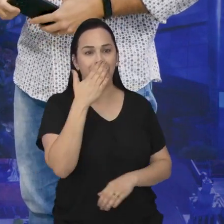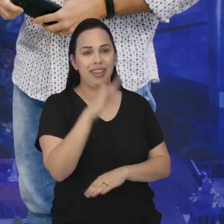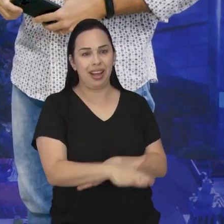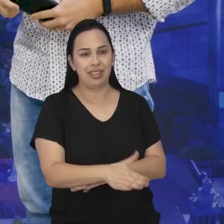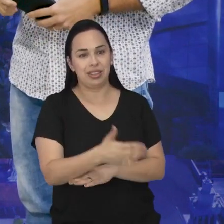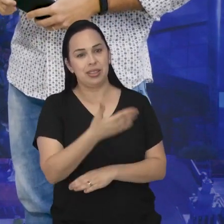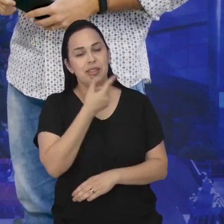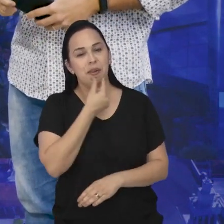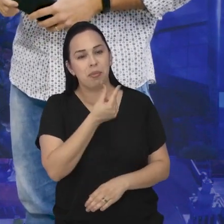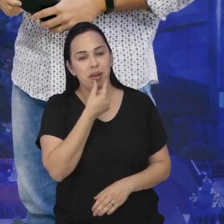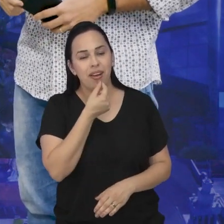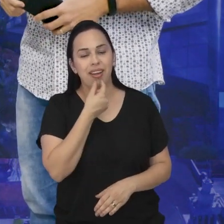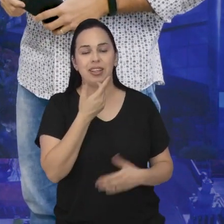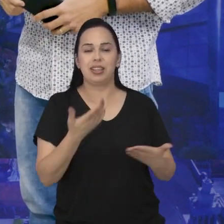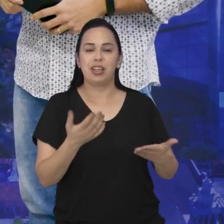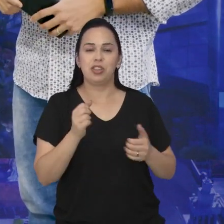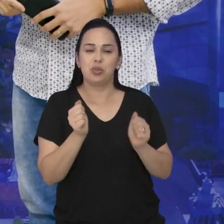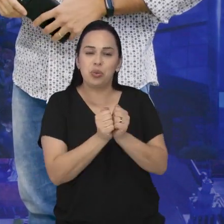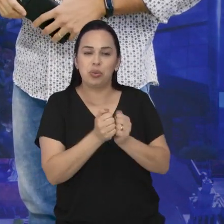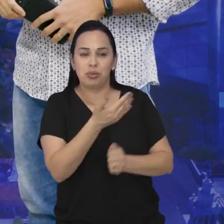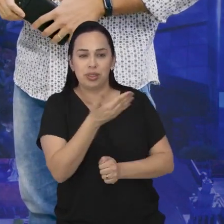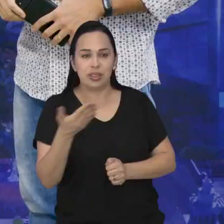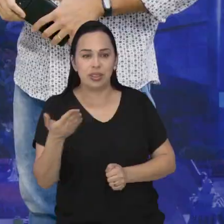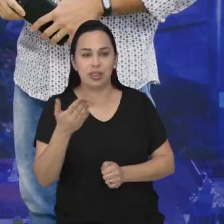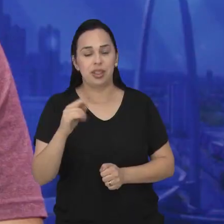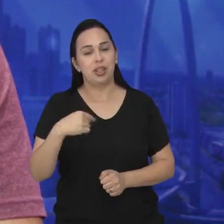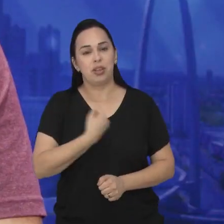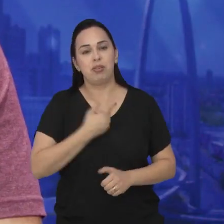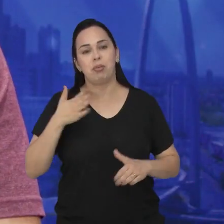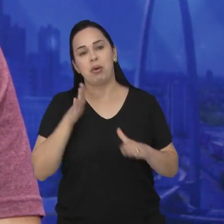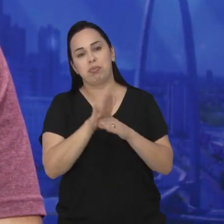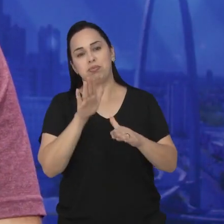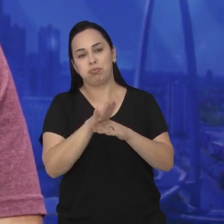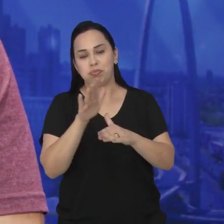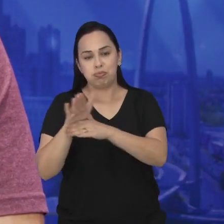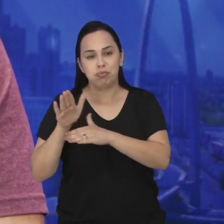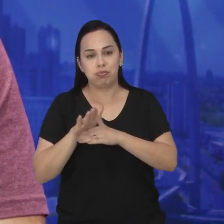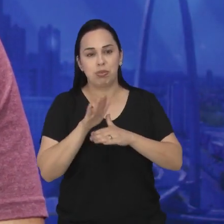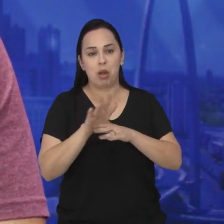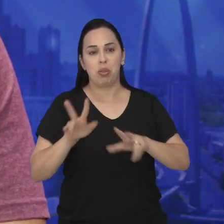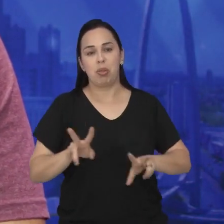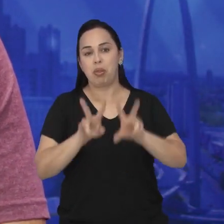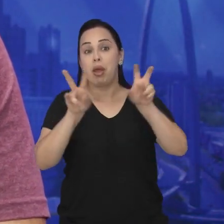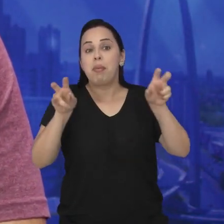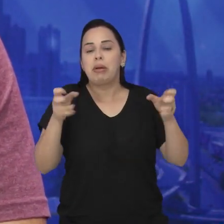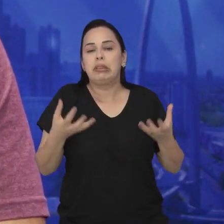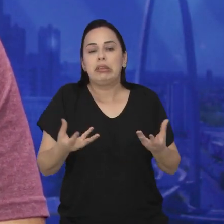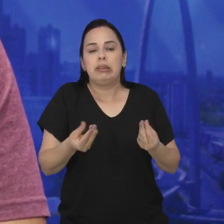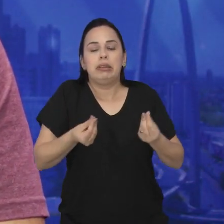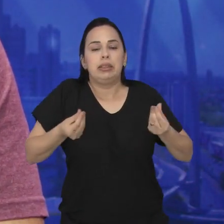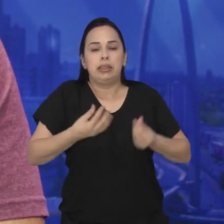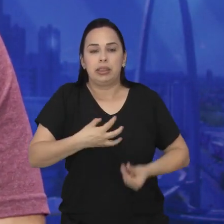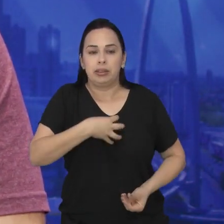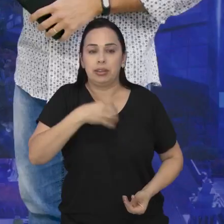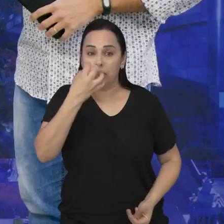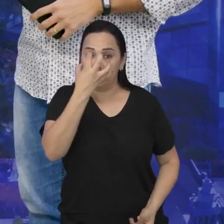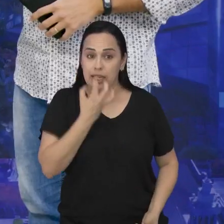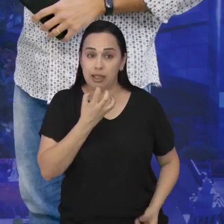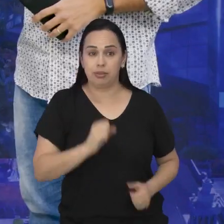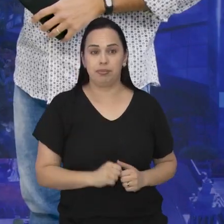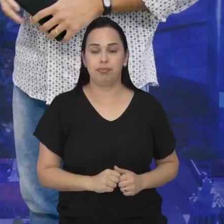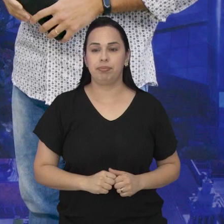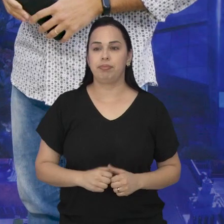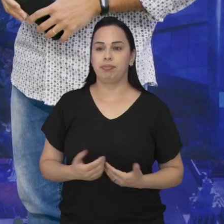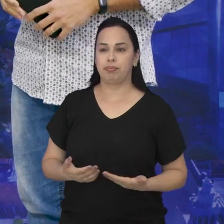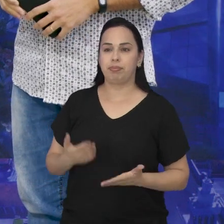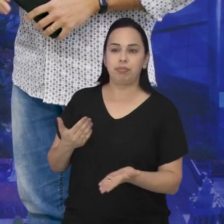tarde, Samuel. É prazer estar aqui com vocês, com a sua audiência também. Estamos aí para contribuir nesse tema tão sensível. E eu acho interessante